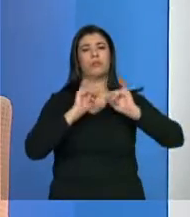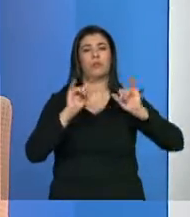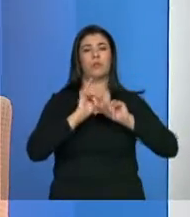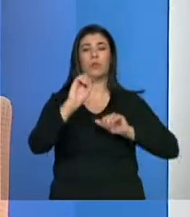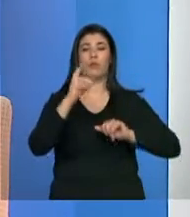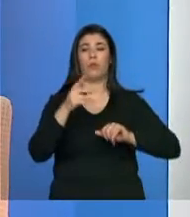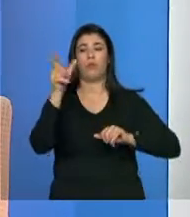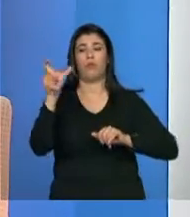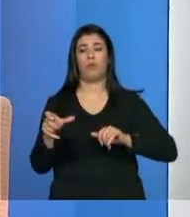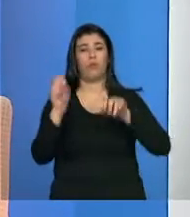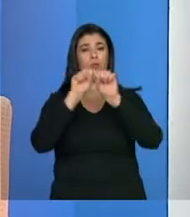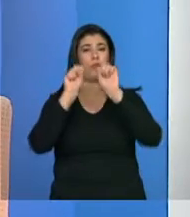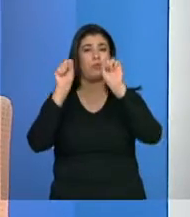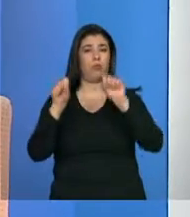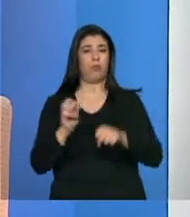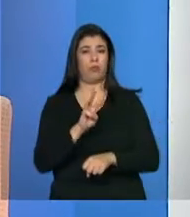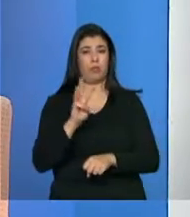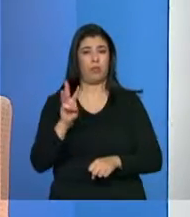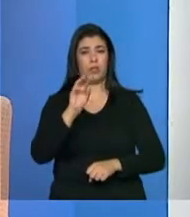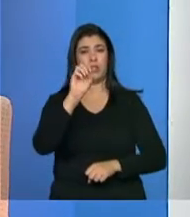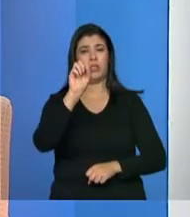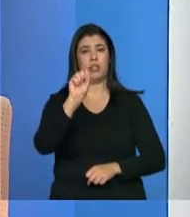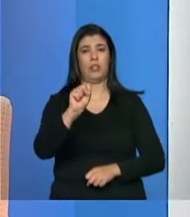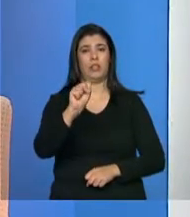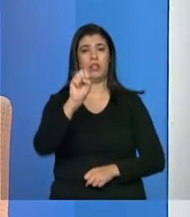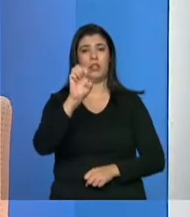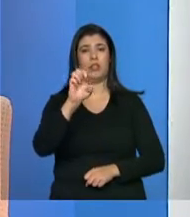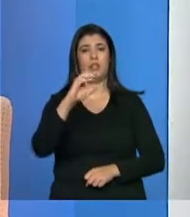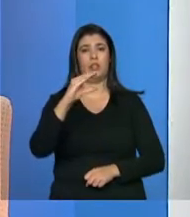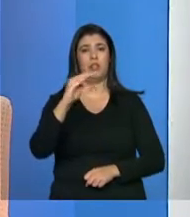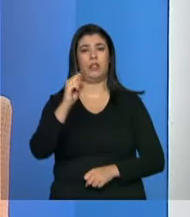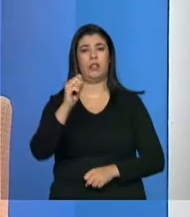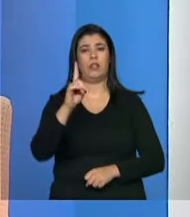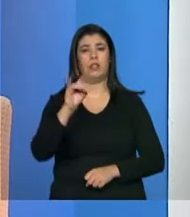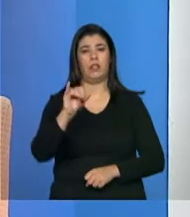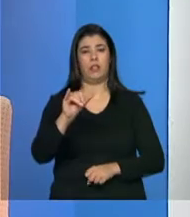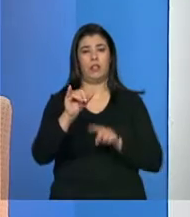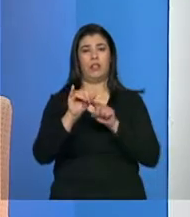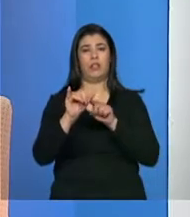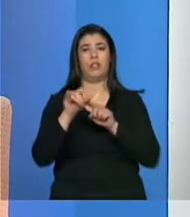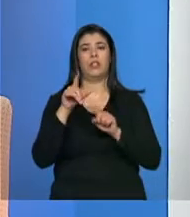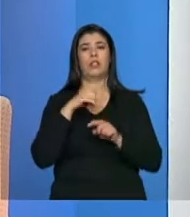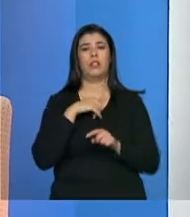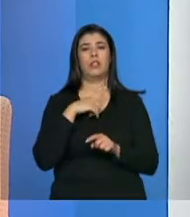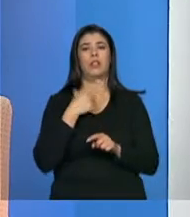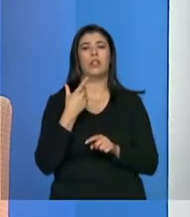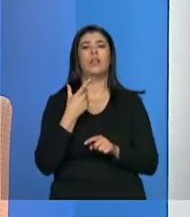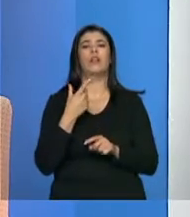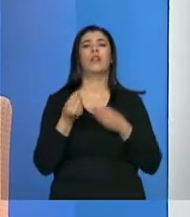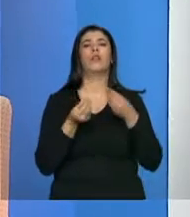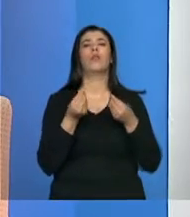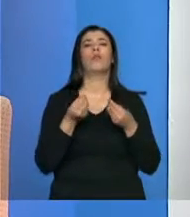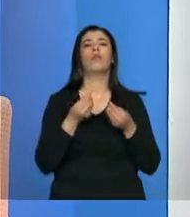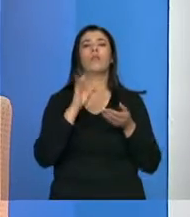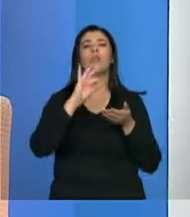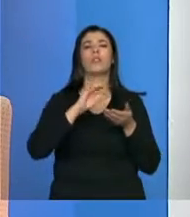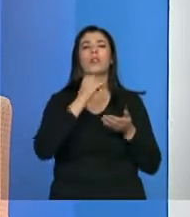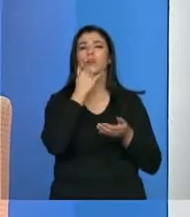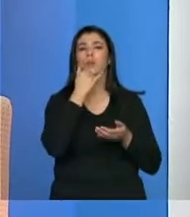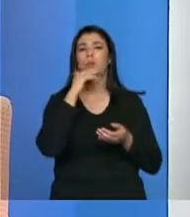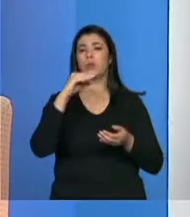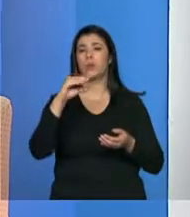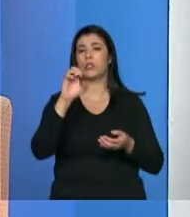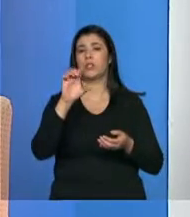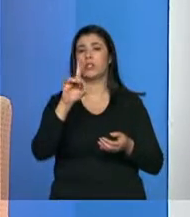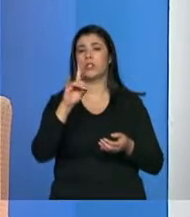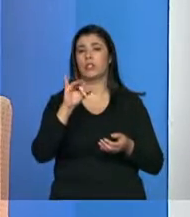sistema que eles já fizeram também, de validação dessa contribuição. Ele faz toda uma